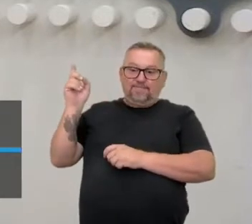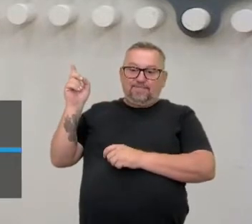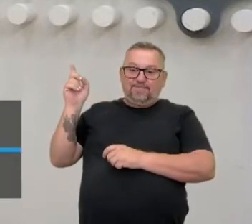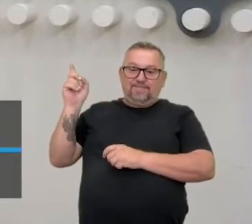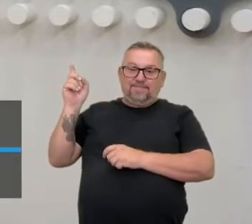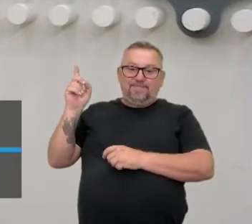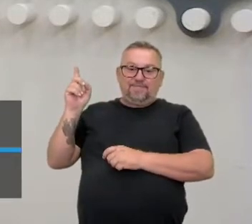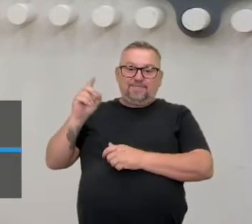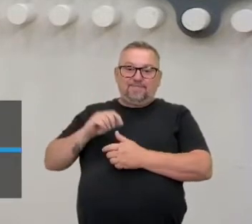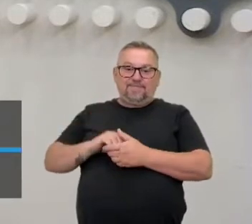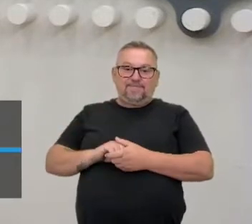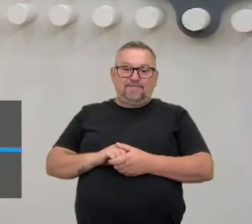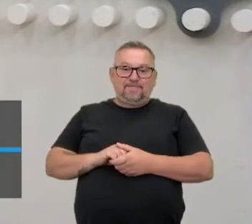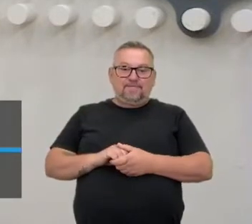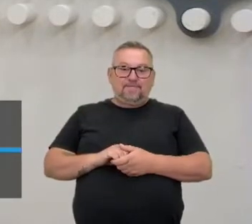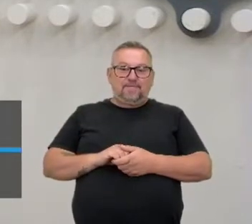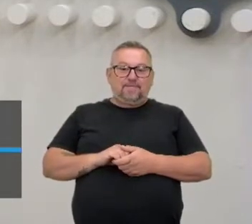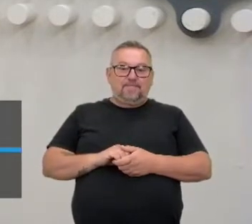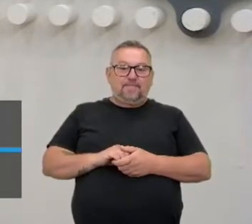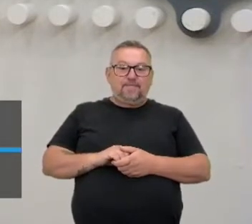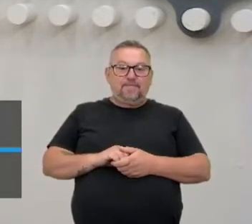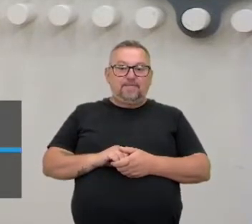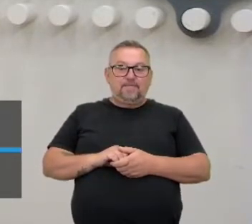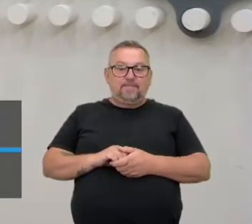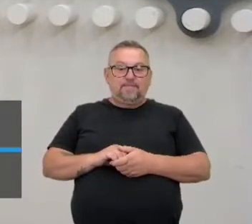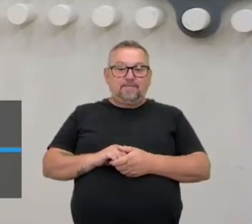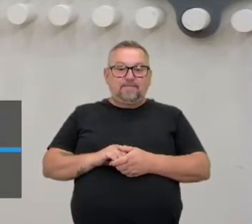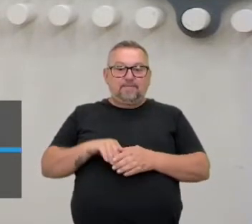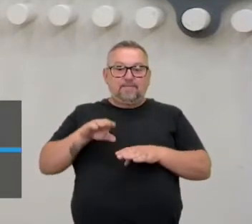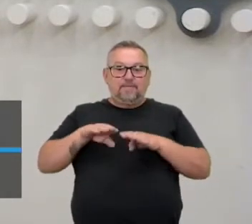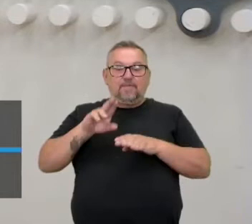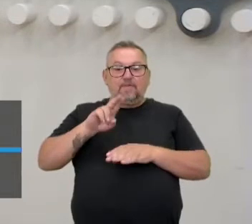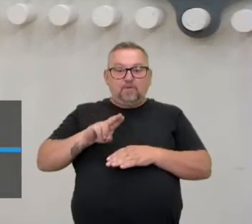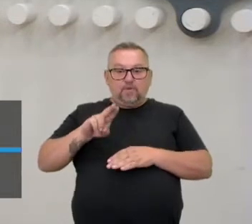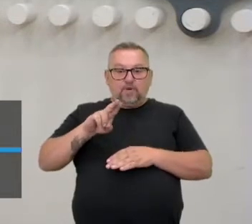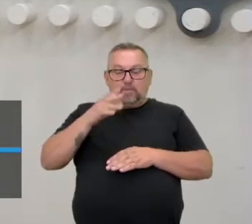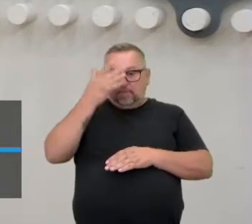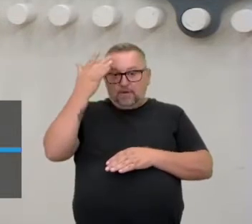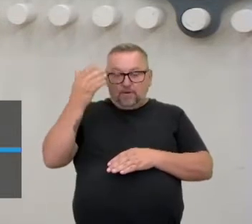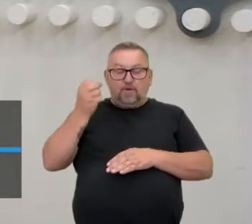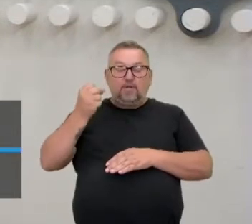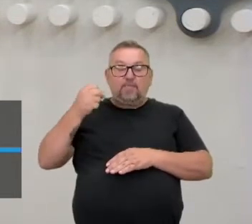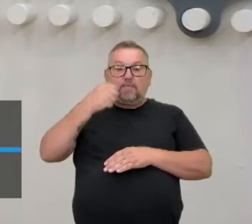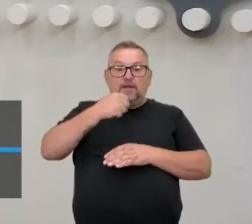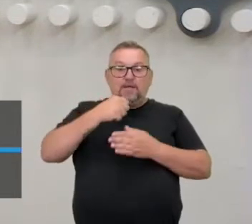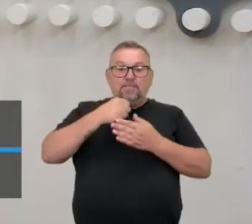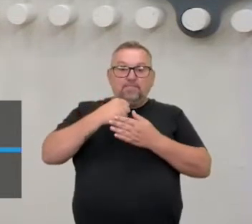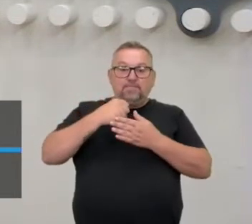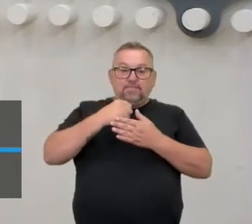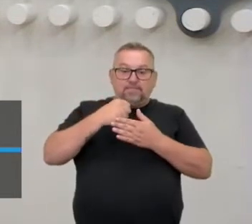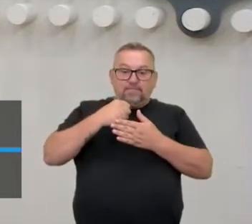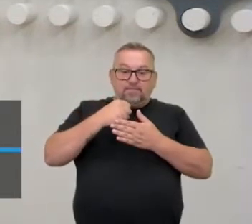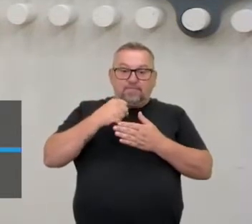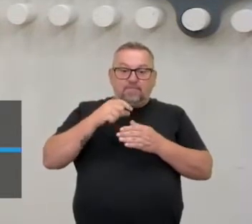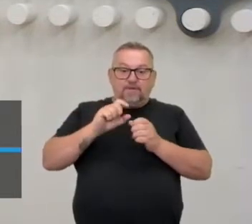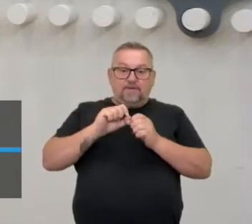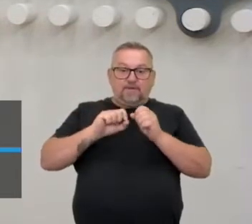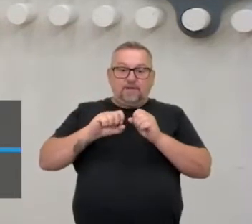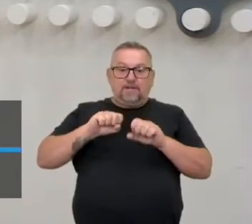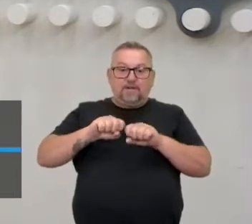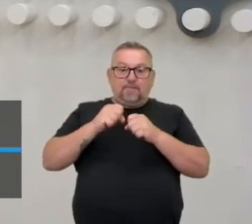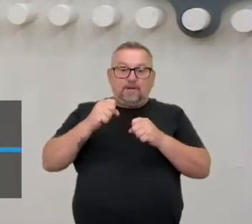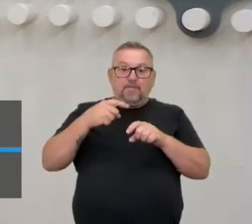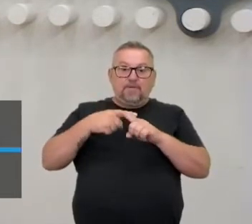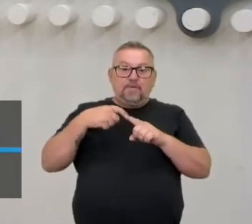lado da mão. Tá. Geralmente, você vê o pessoal que se machuca, em briga e tal, e tá com o dedo